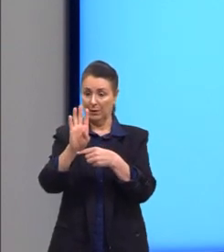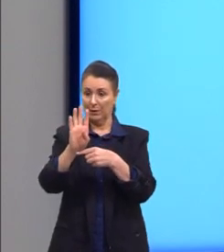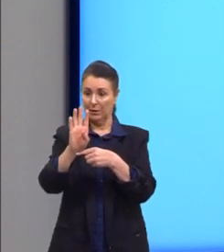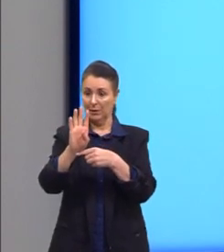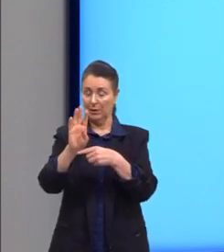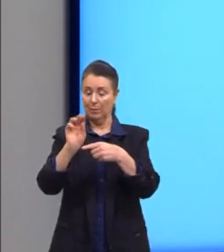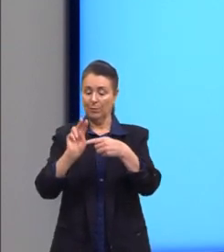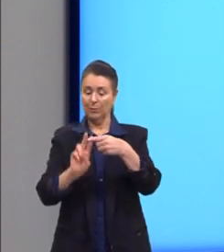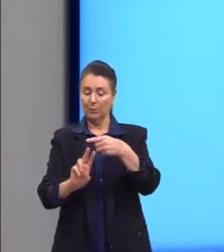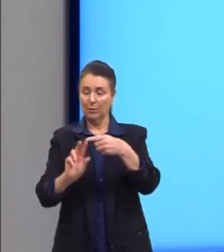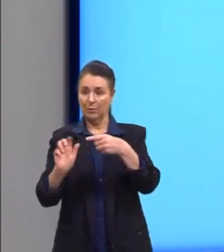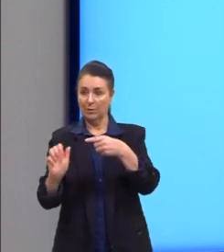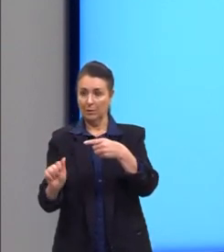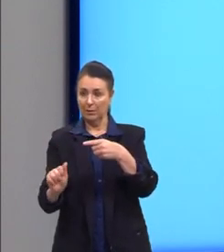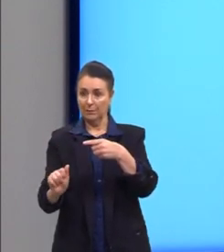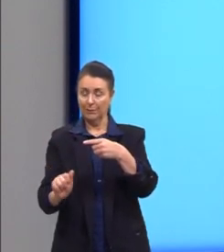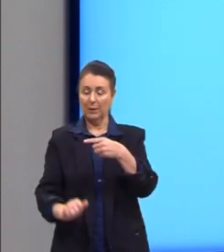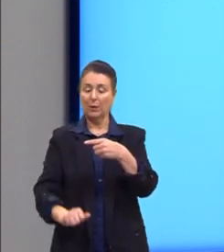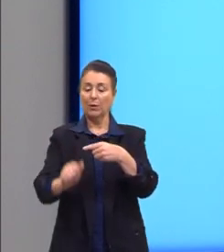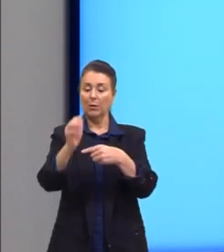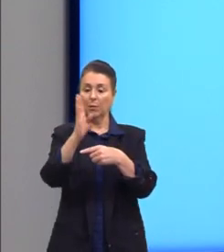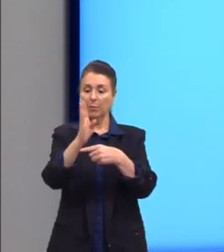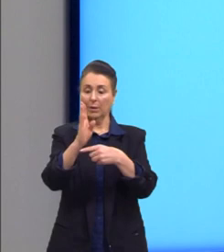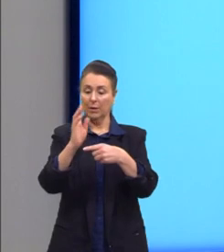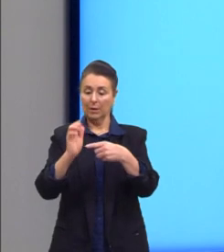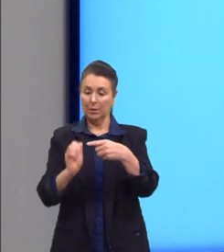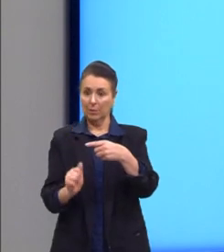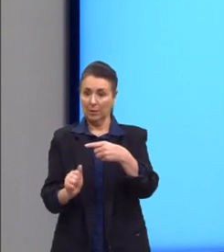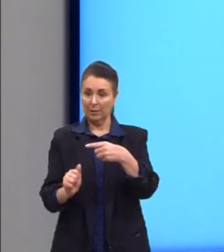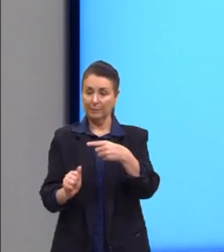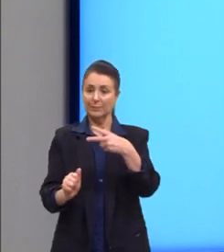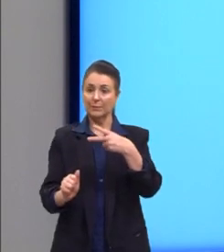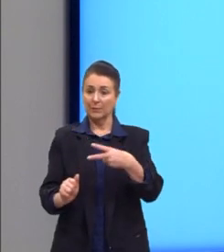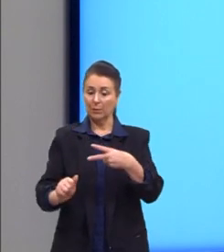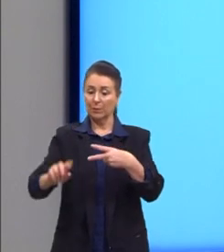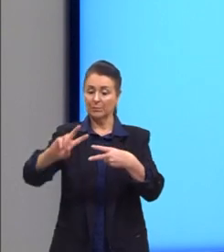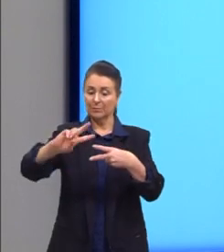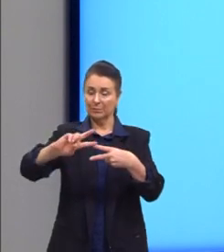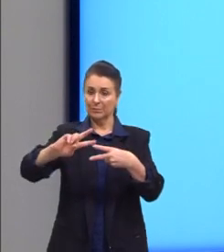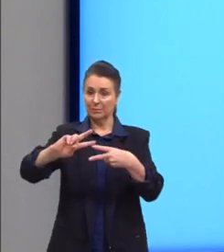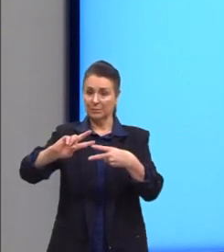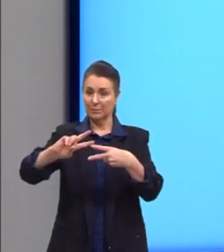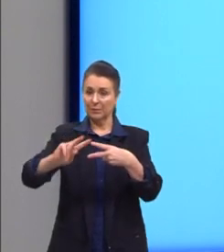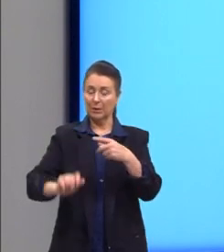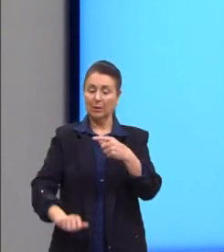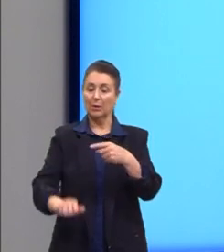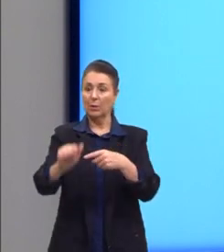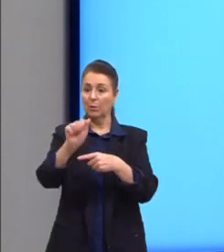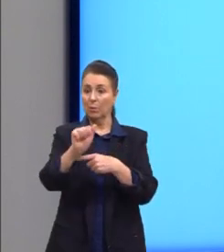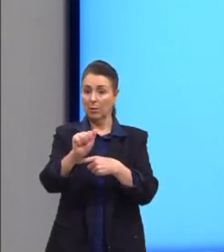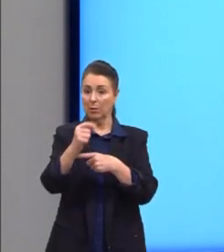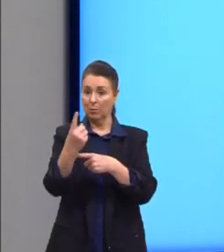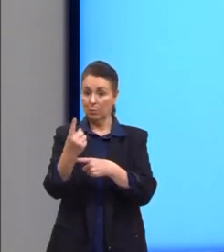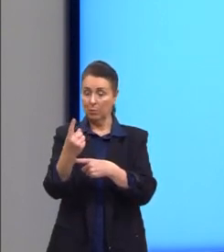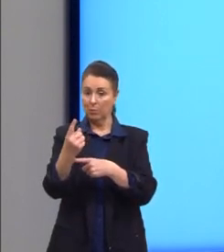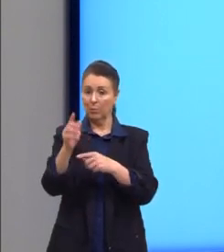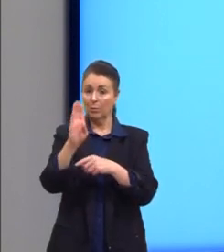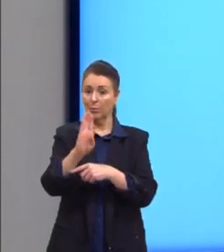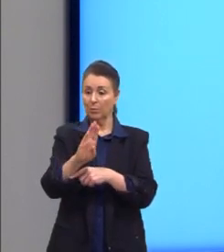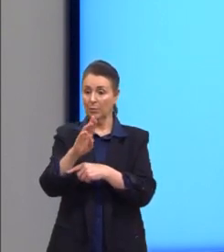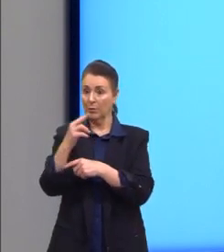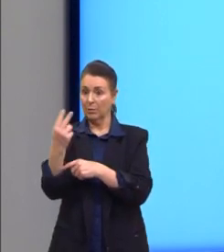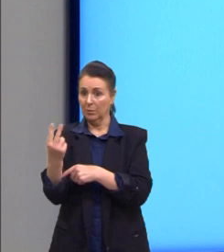2A. O B e o A são os nossos coeficientes, né? Sendo que o A vale 1 e o B vale 2.